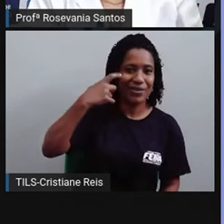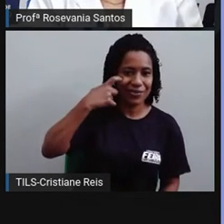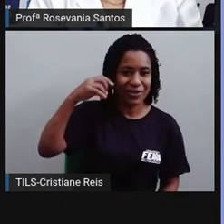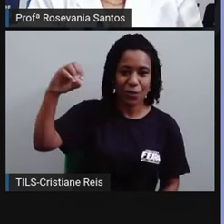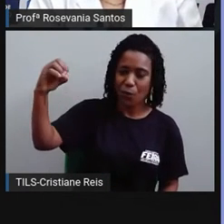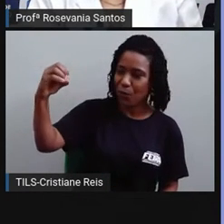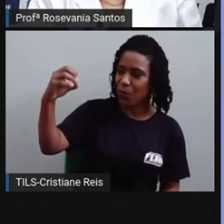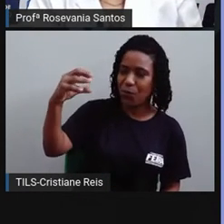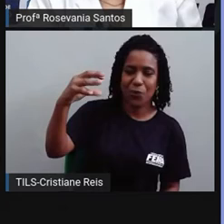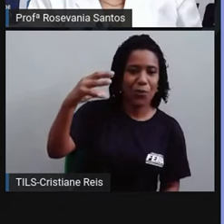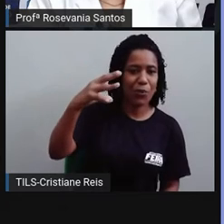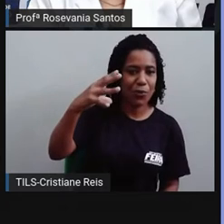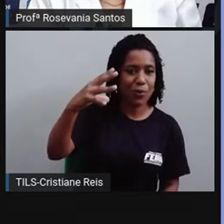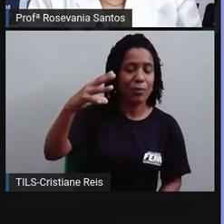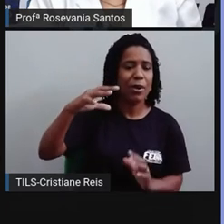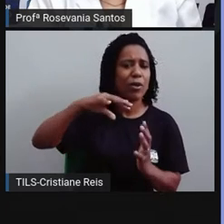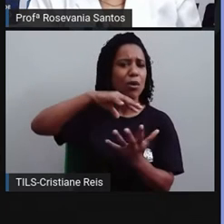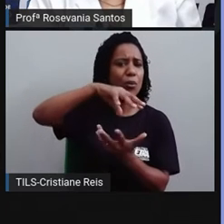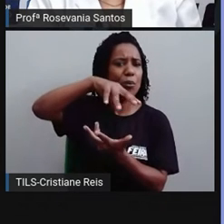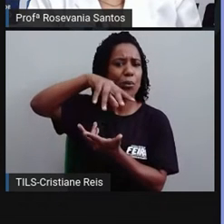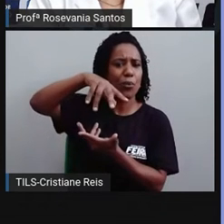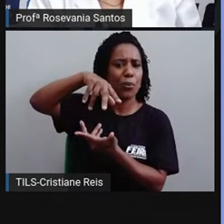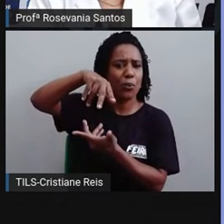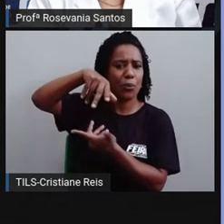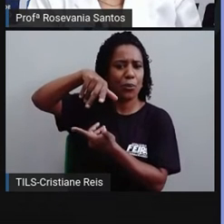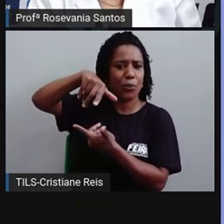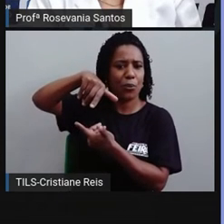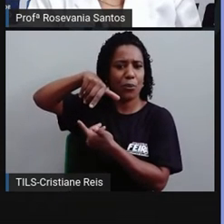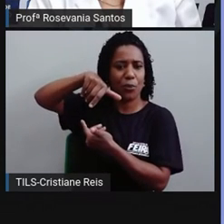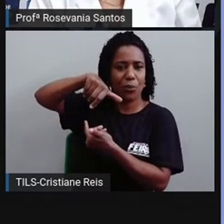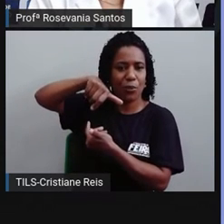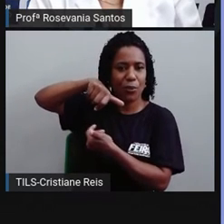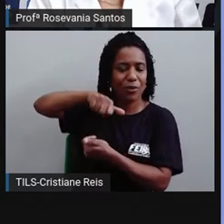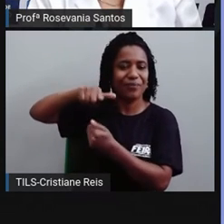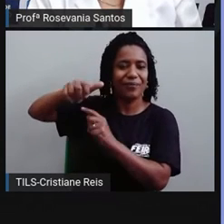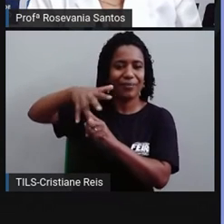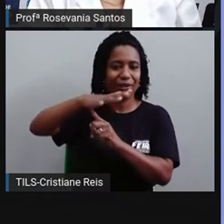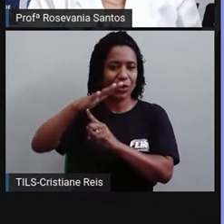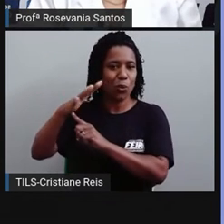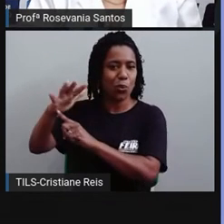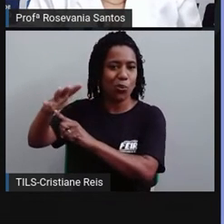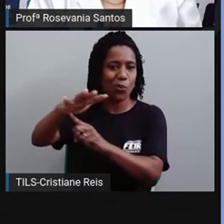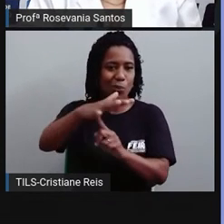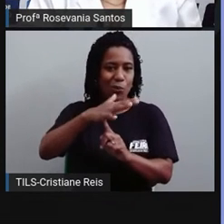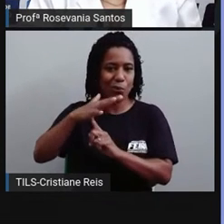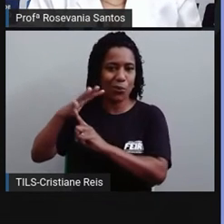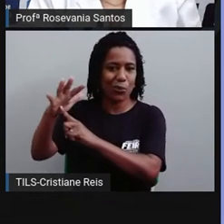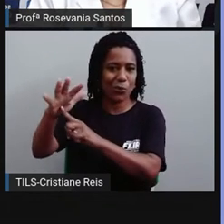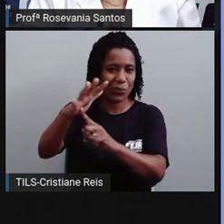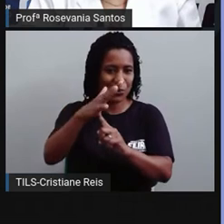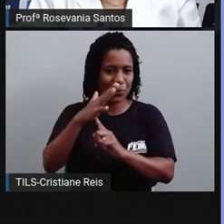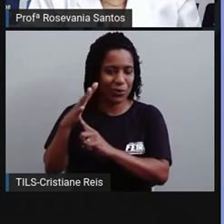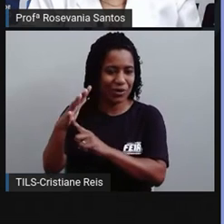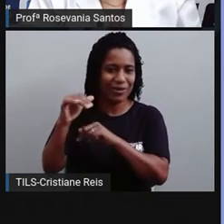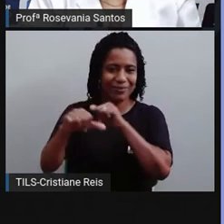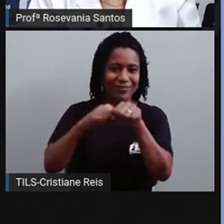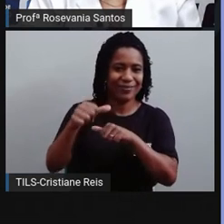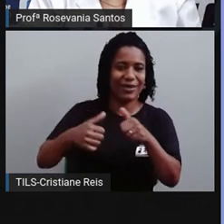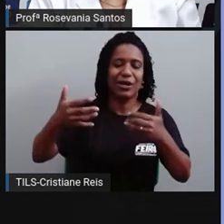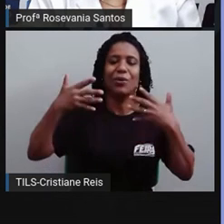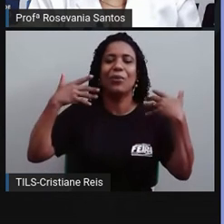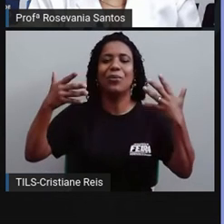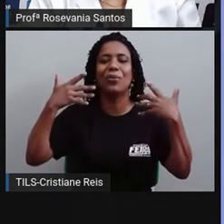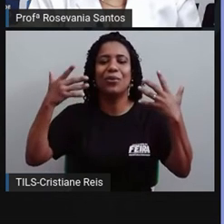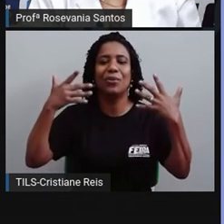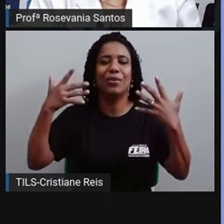né, e que vocês vão percebendo que a iluminação, ora, vai aumentando, ora, diminuiu. Então, preste bastante atenção nisso, que nós